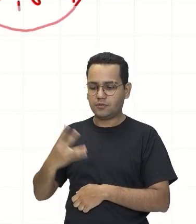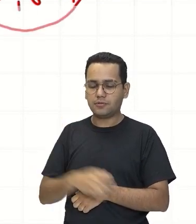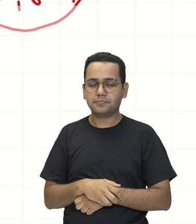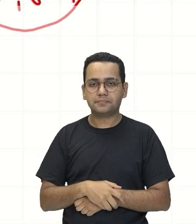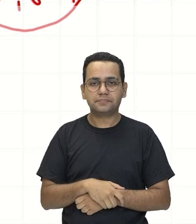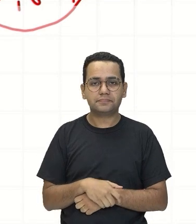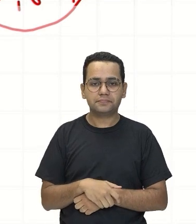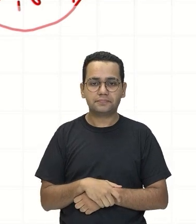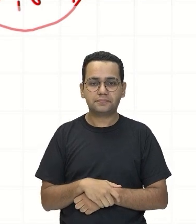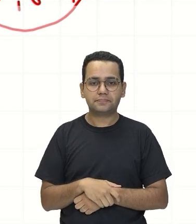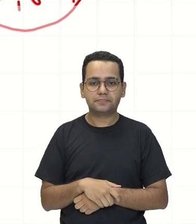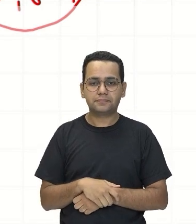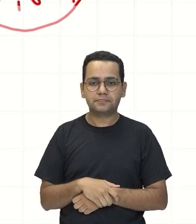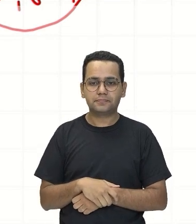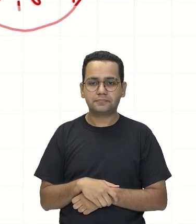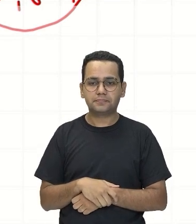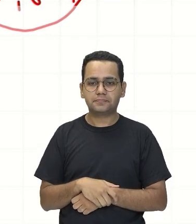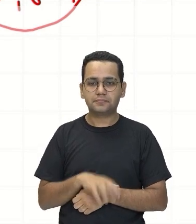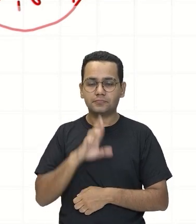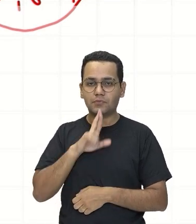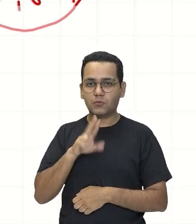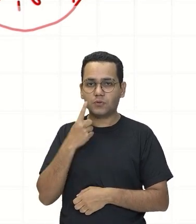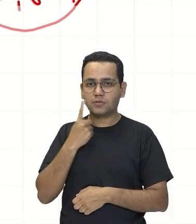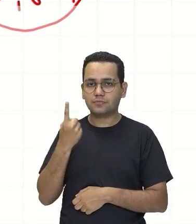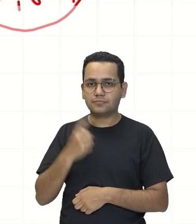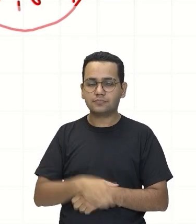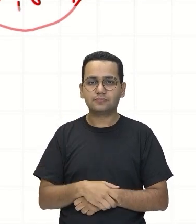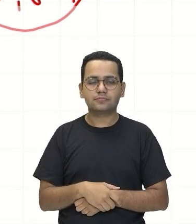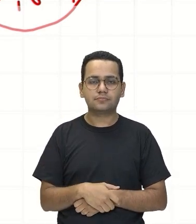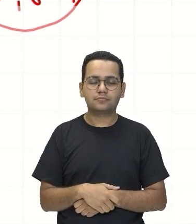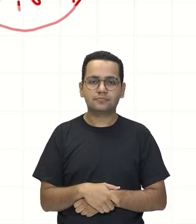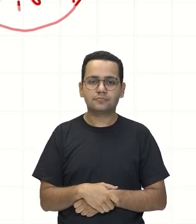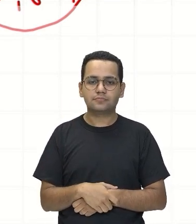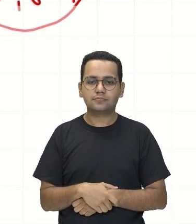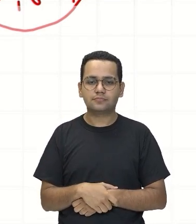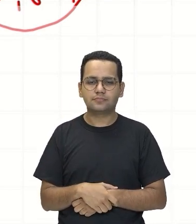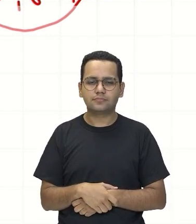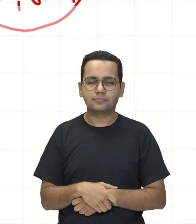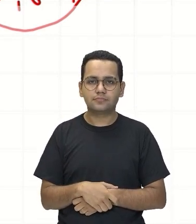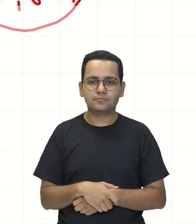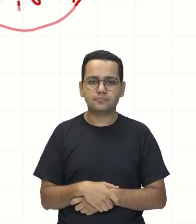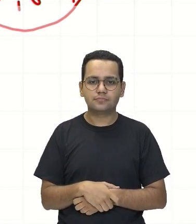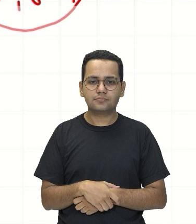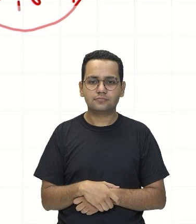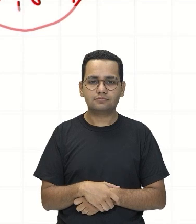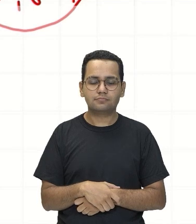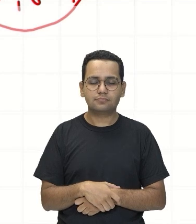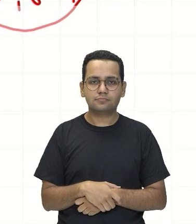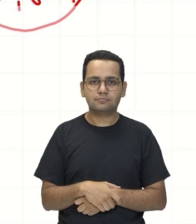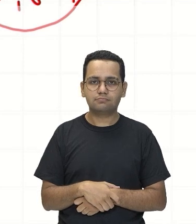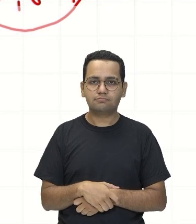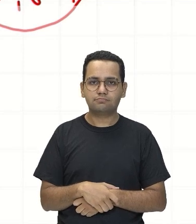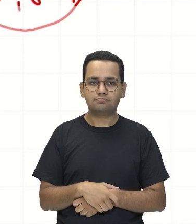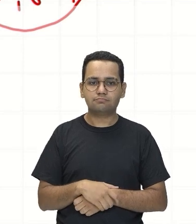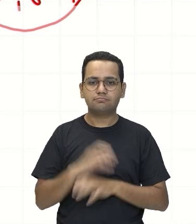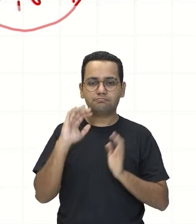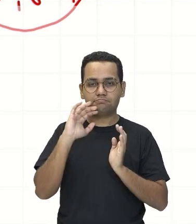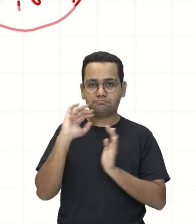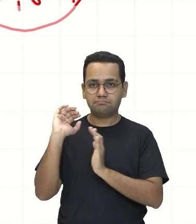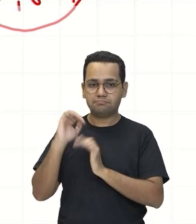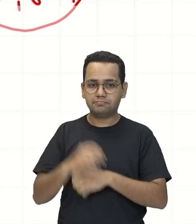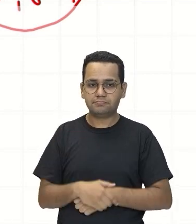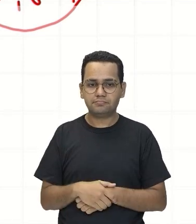1,84 Que corresponde A esse número aqui Beleza? E aí é claro